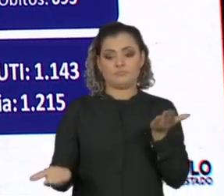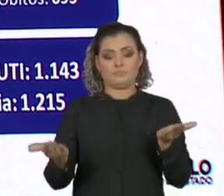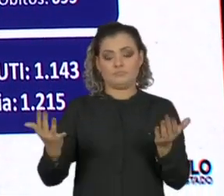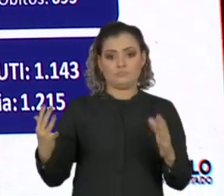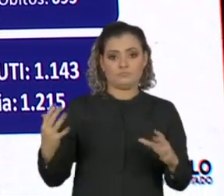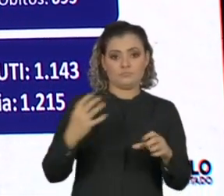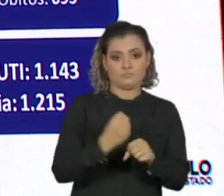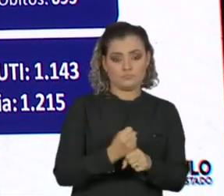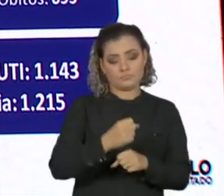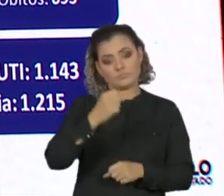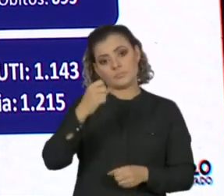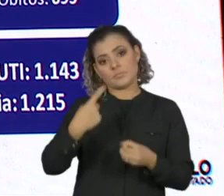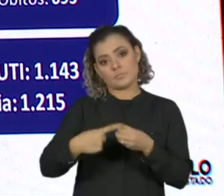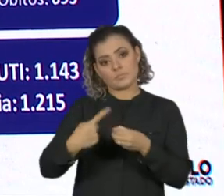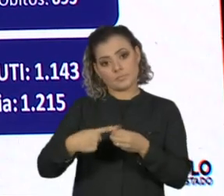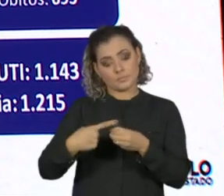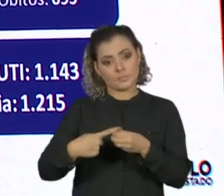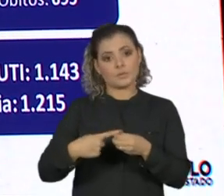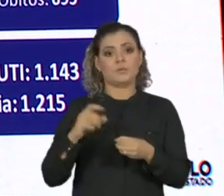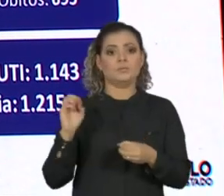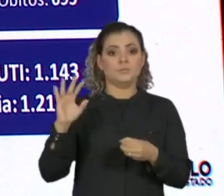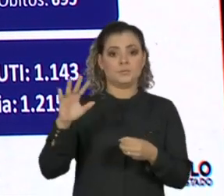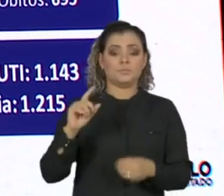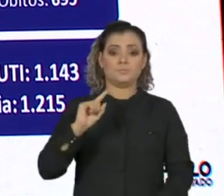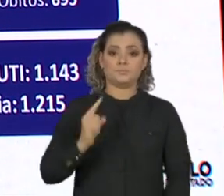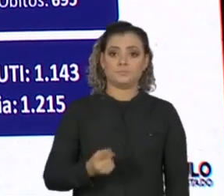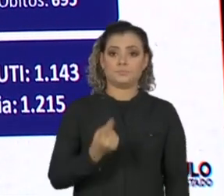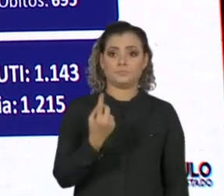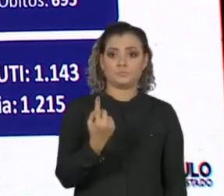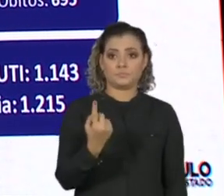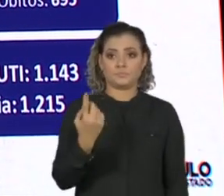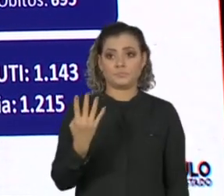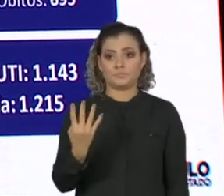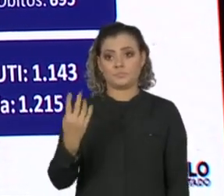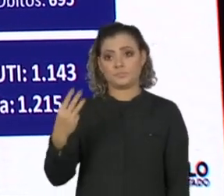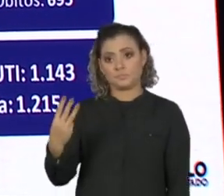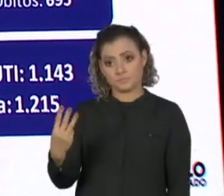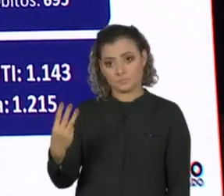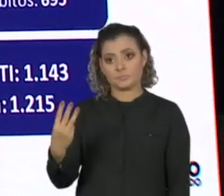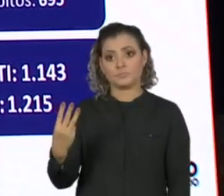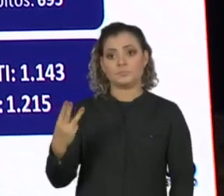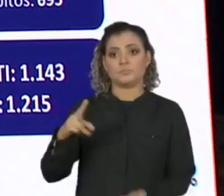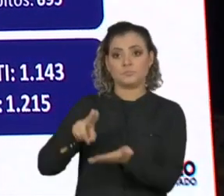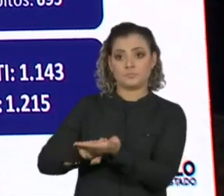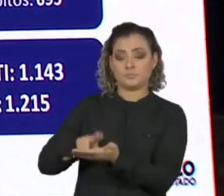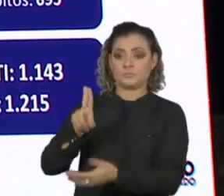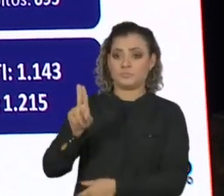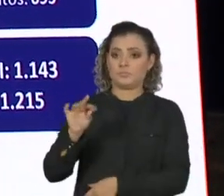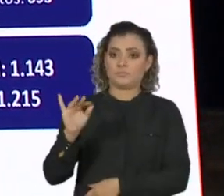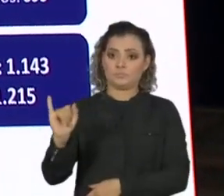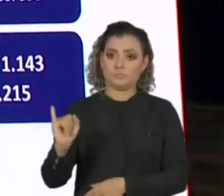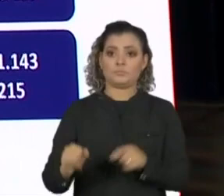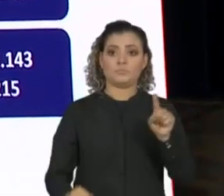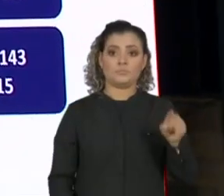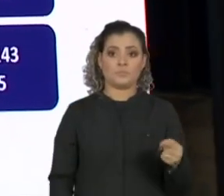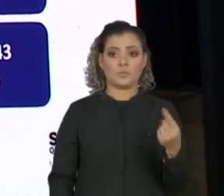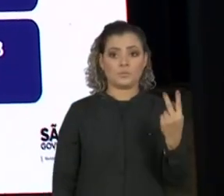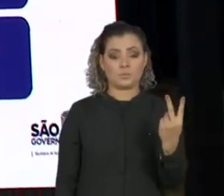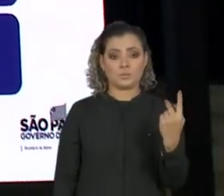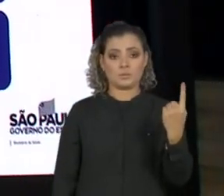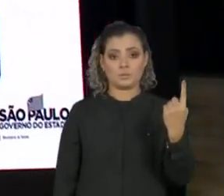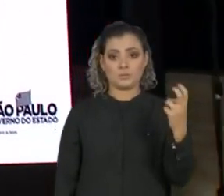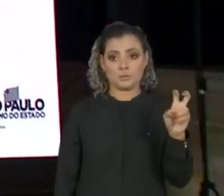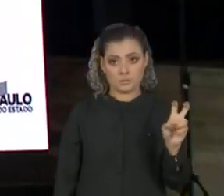município, 1.143 em UTI, 1.215